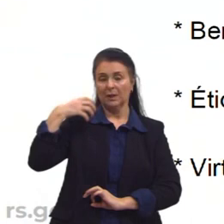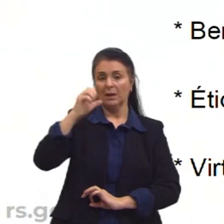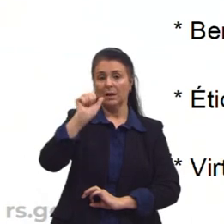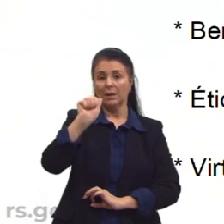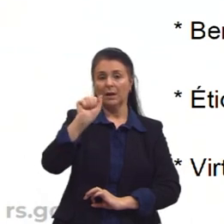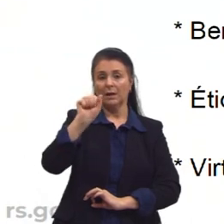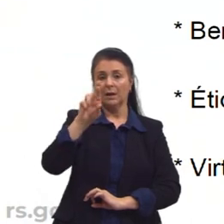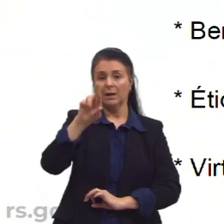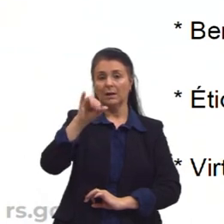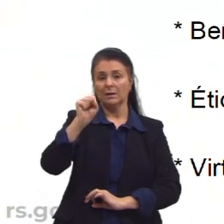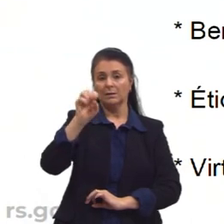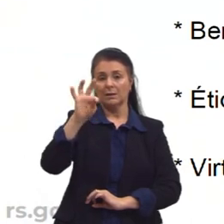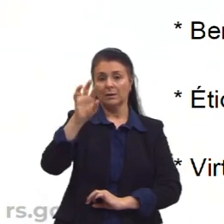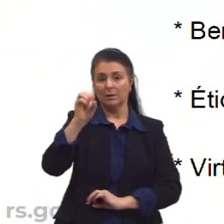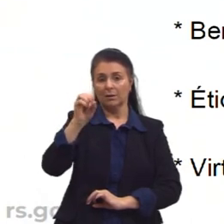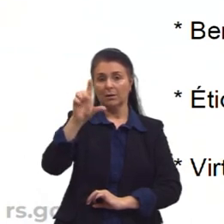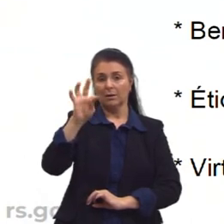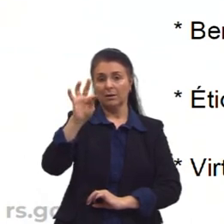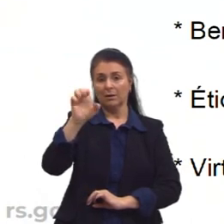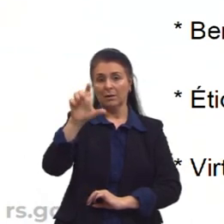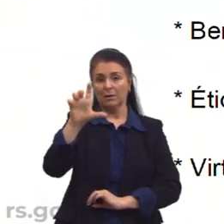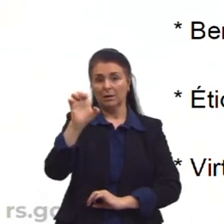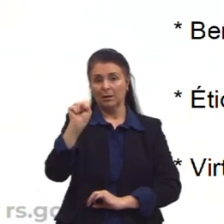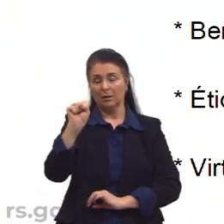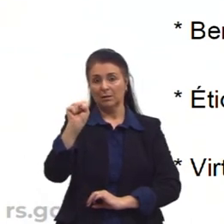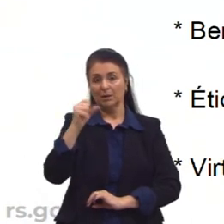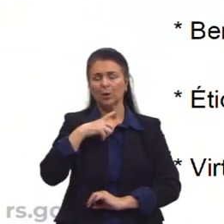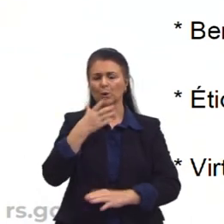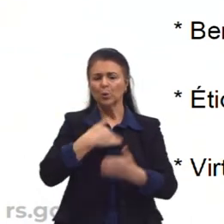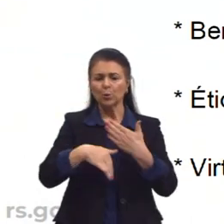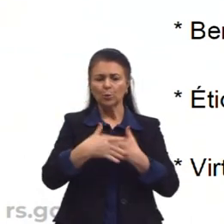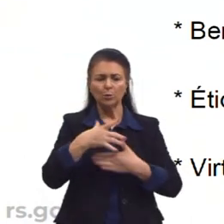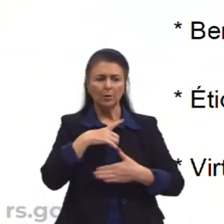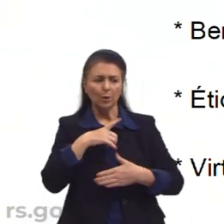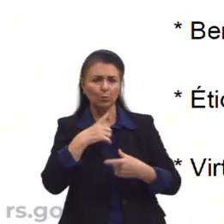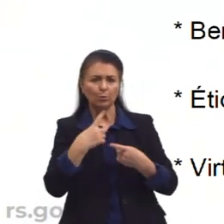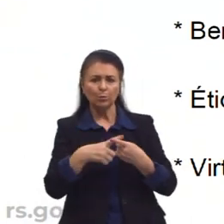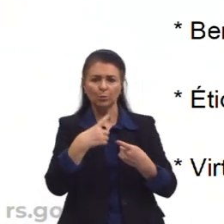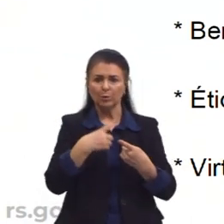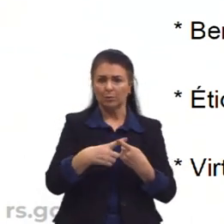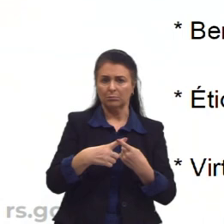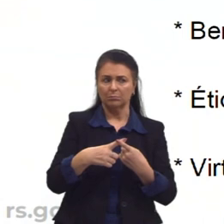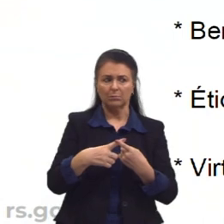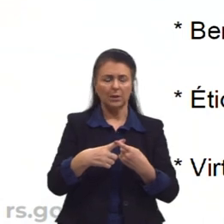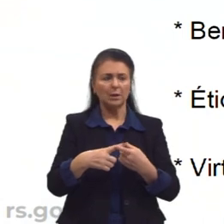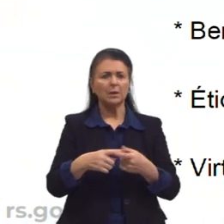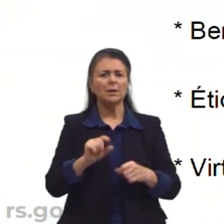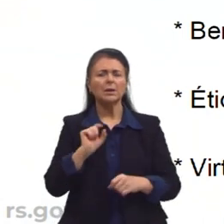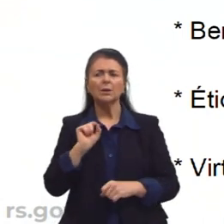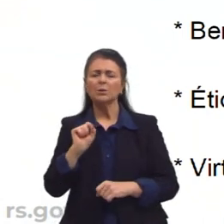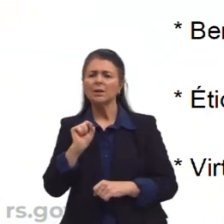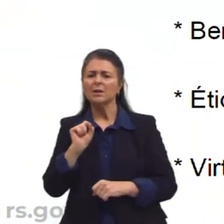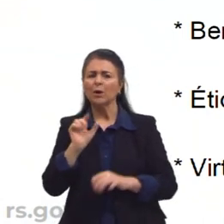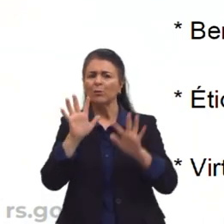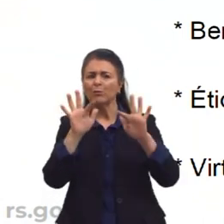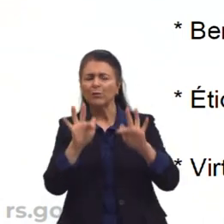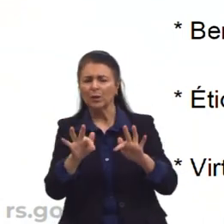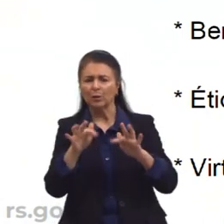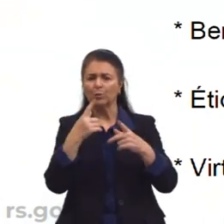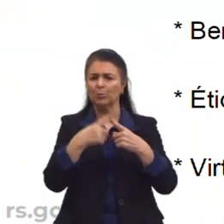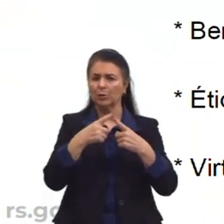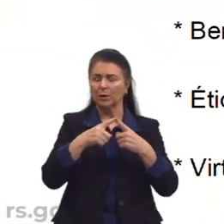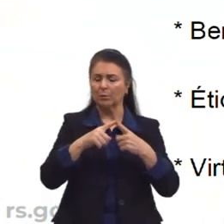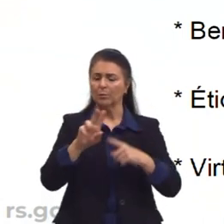um telos, é a teologia do Aristóteles. E qual que era o fim do Aristóteles para o ser humano?